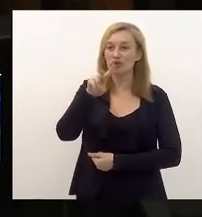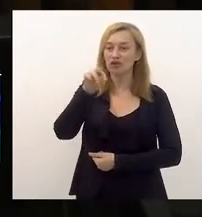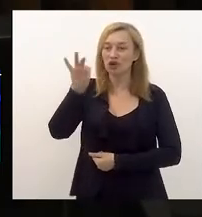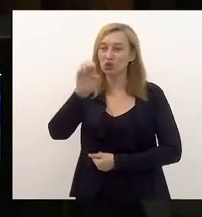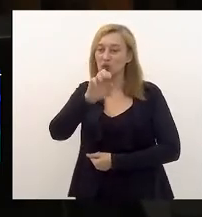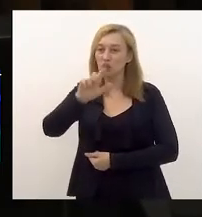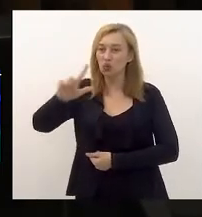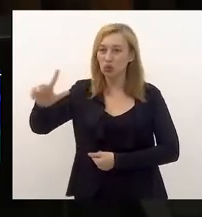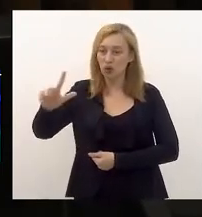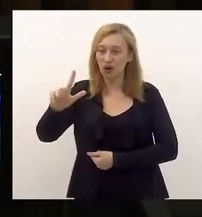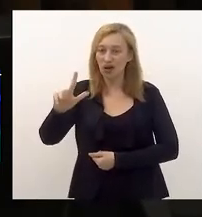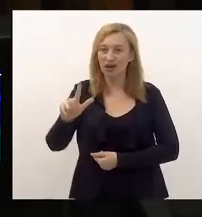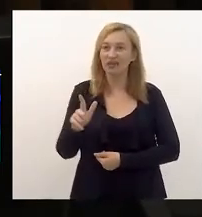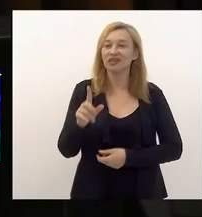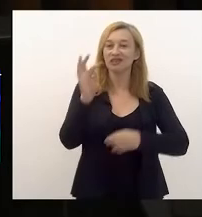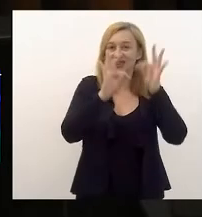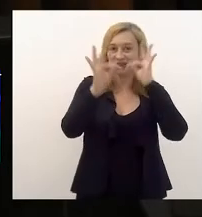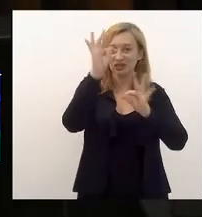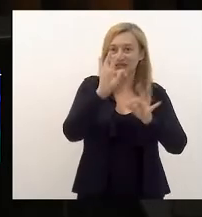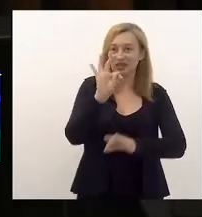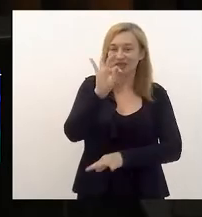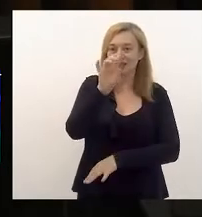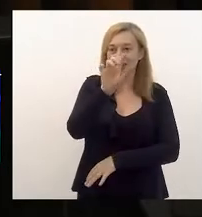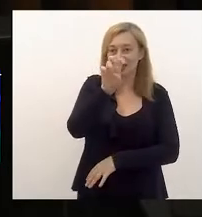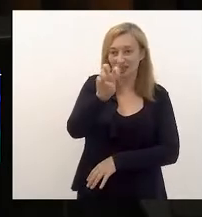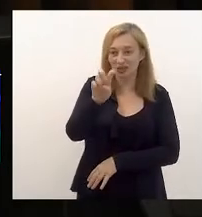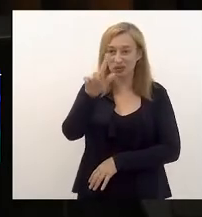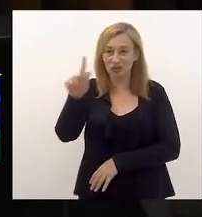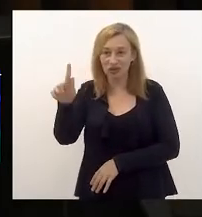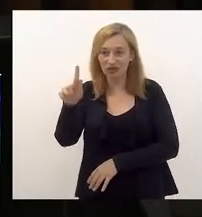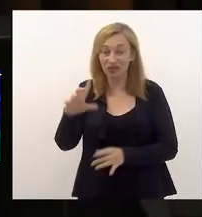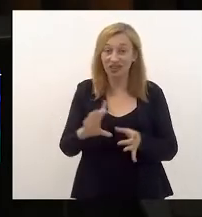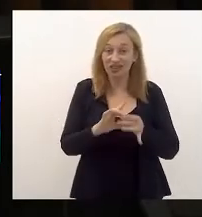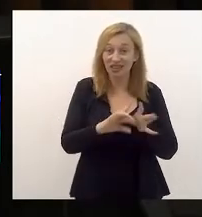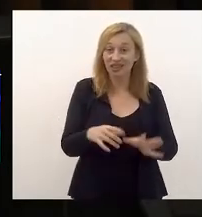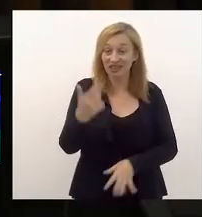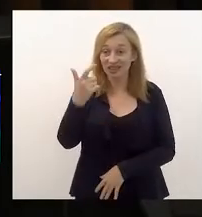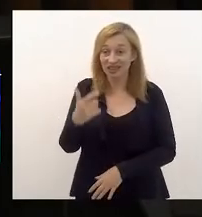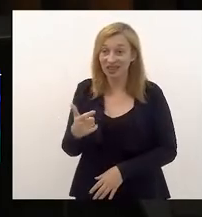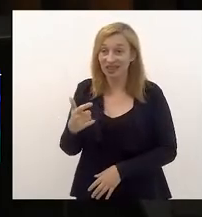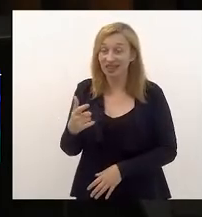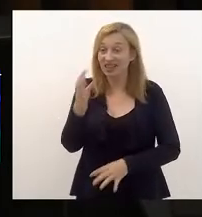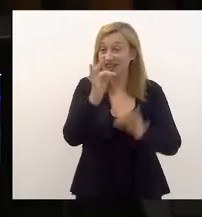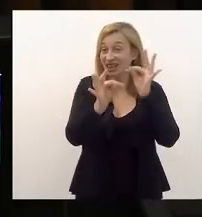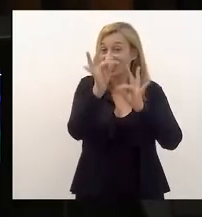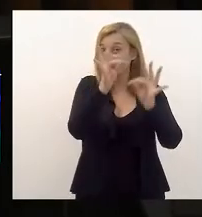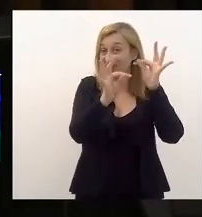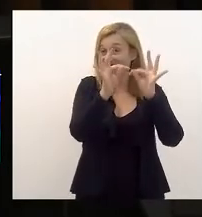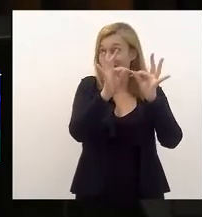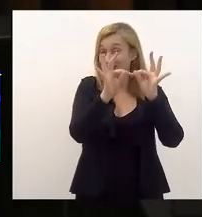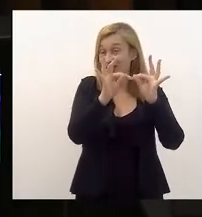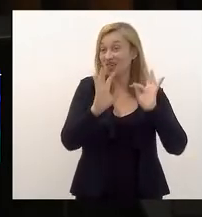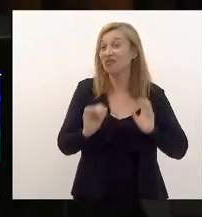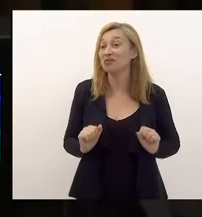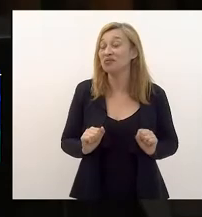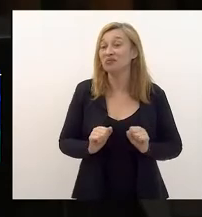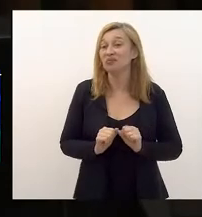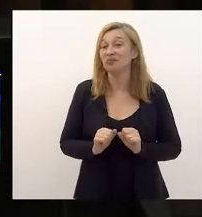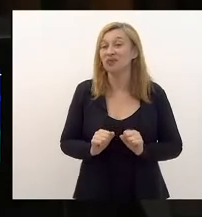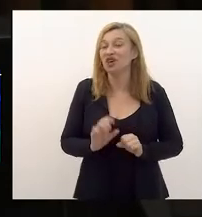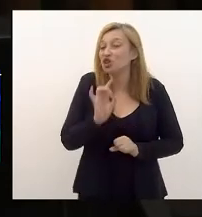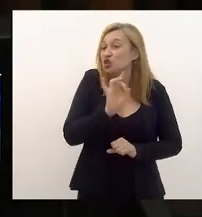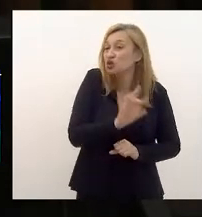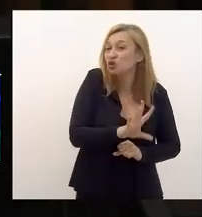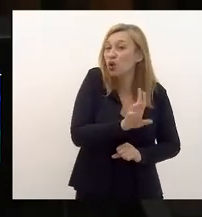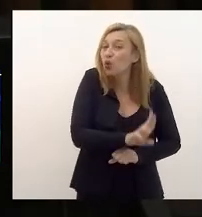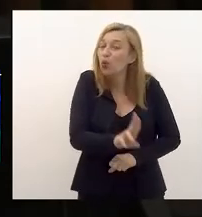tecnologia 5G vai deixar de ser a tecnologia só